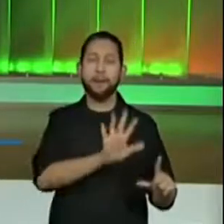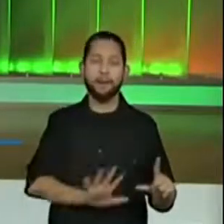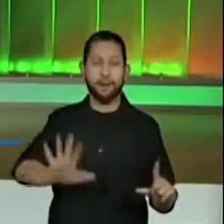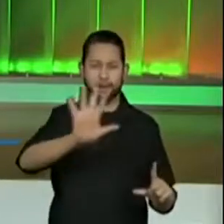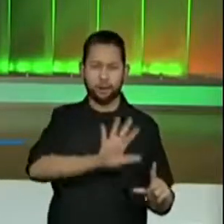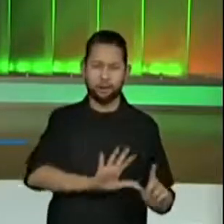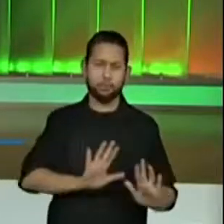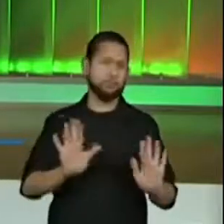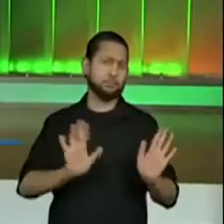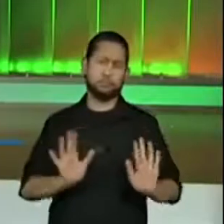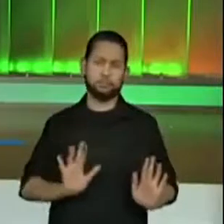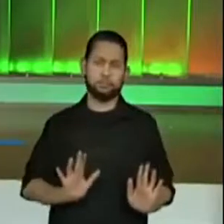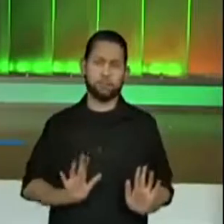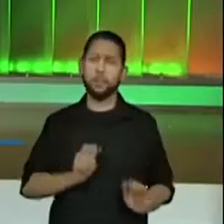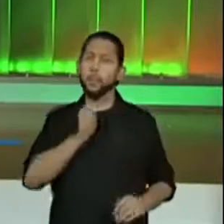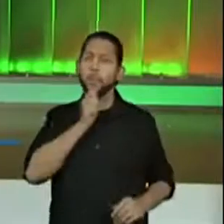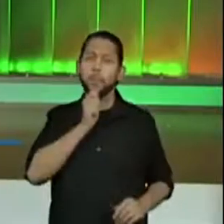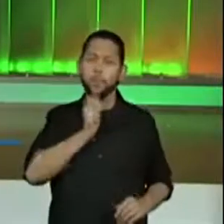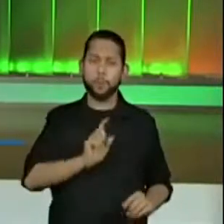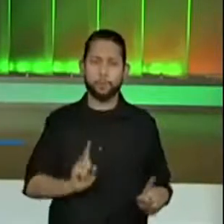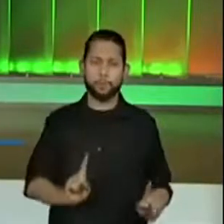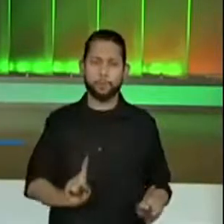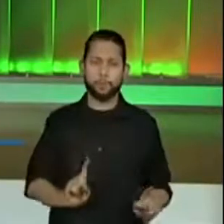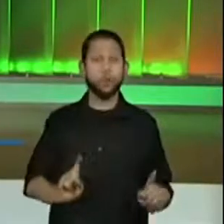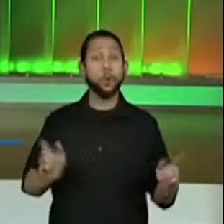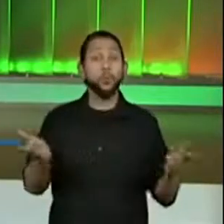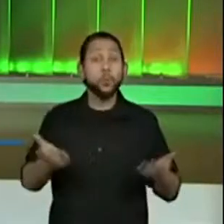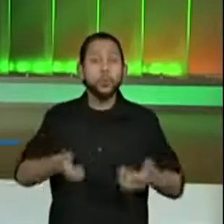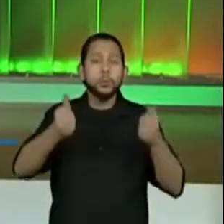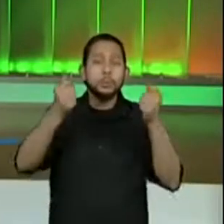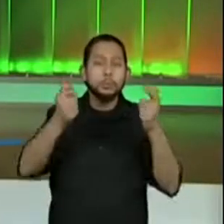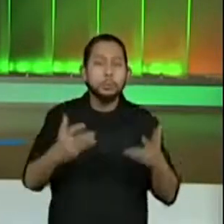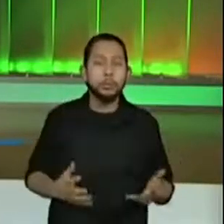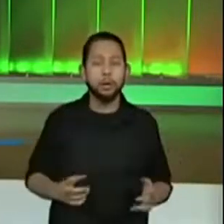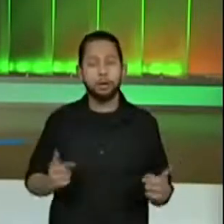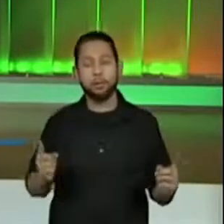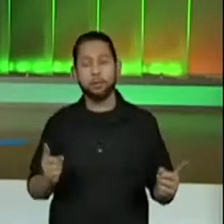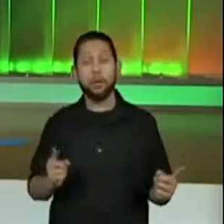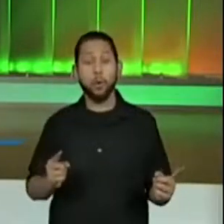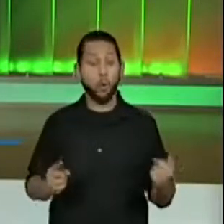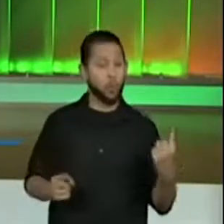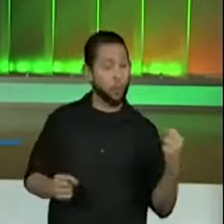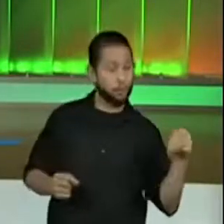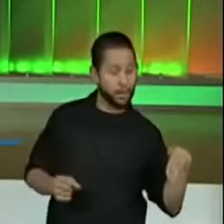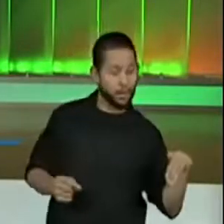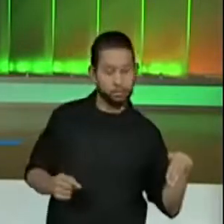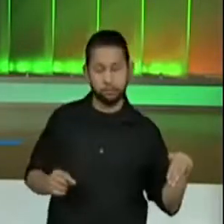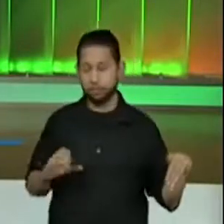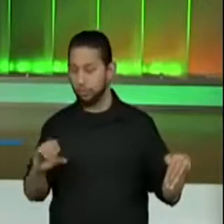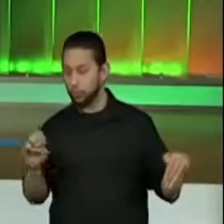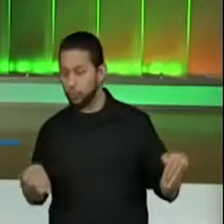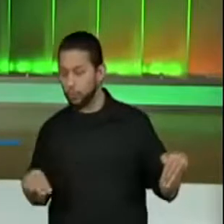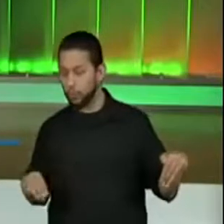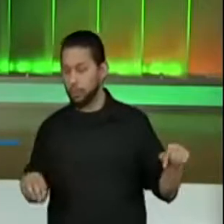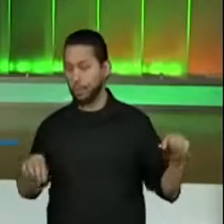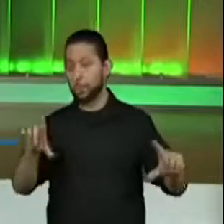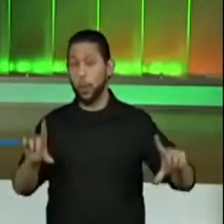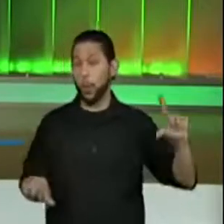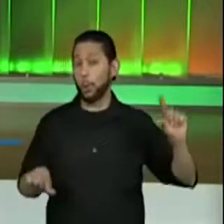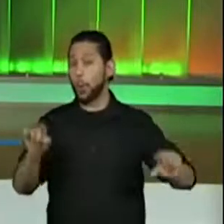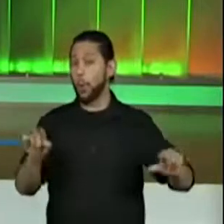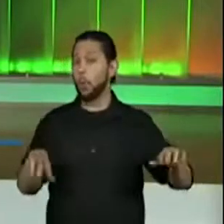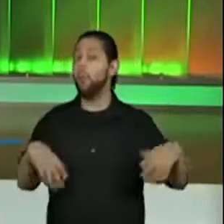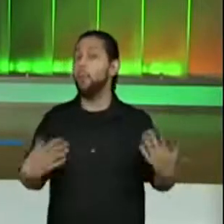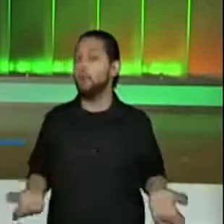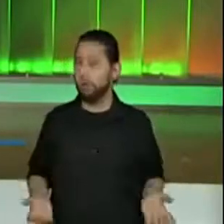um metro e se 81 centímetros é maior ou menor que um metro. E quantos centímetros corresponde a um